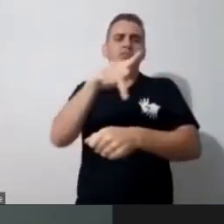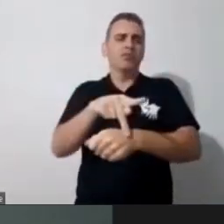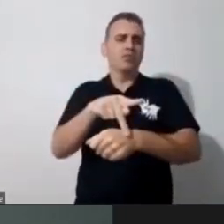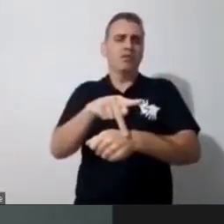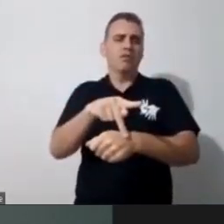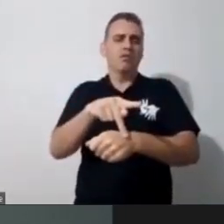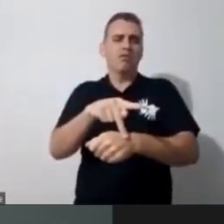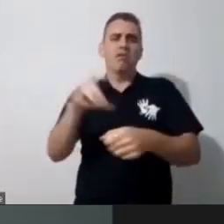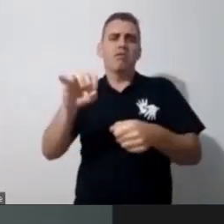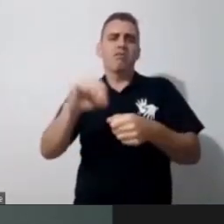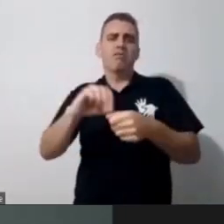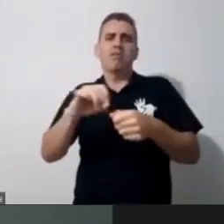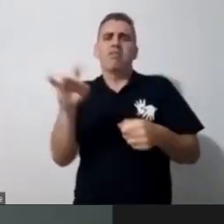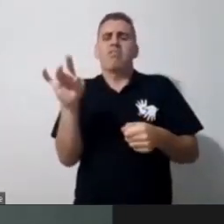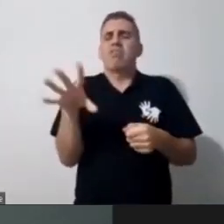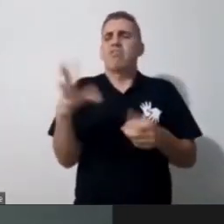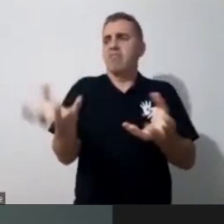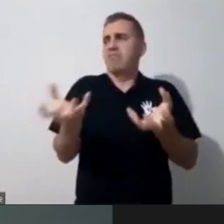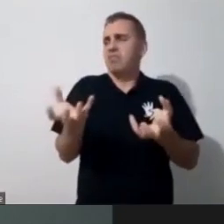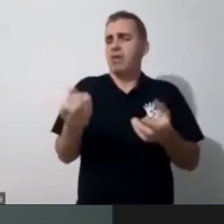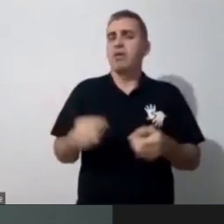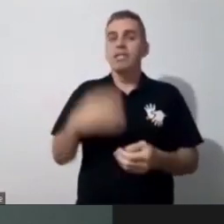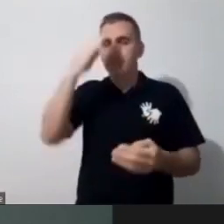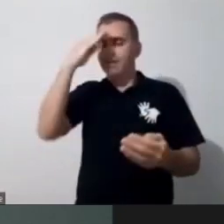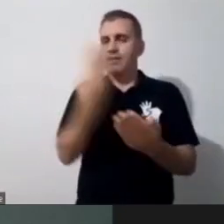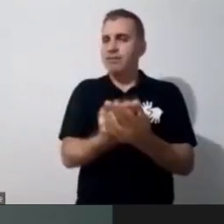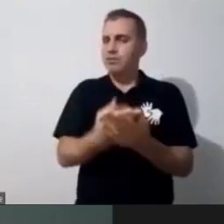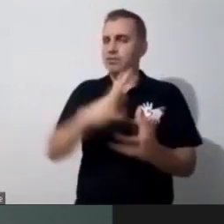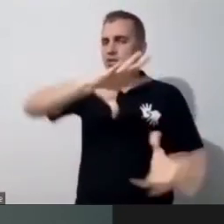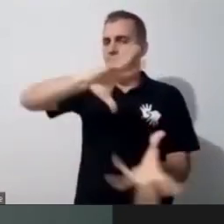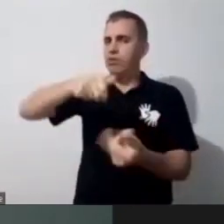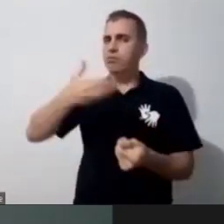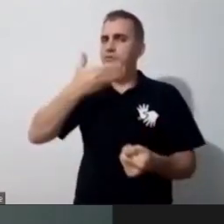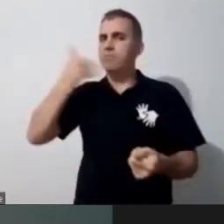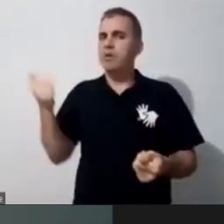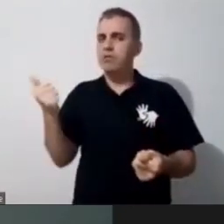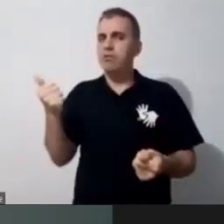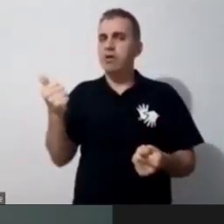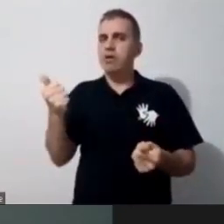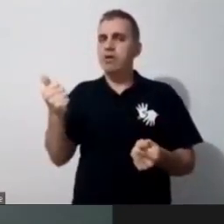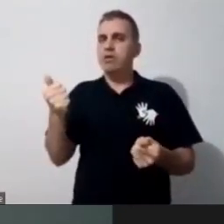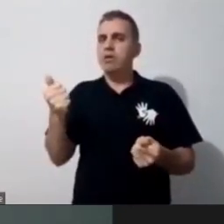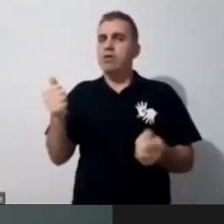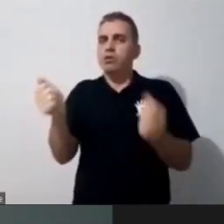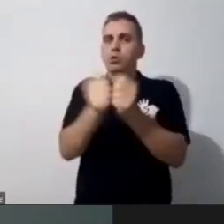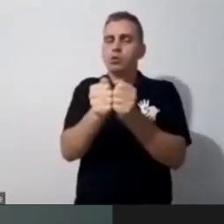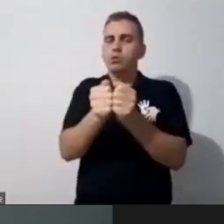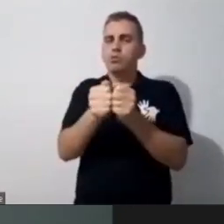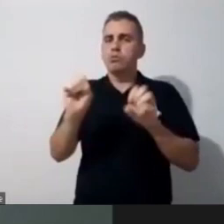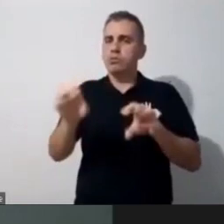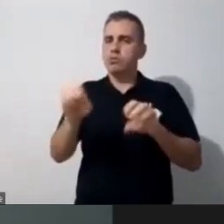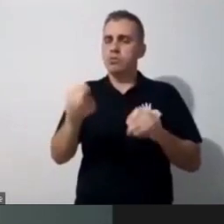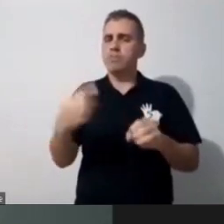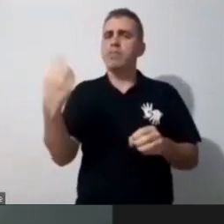né, tem que fazer por acreditar que um mundo melhor é possível através da educação, através de nós, então, o que cada um tá fazendo